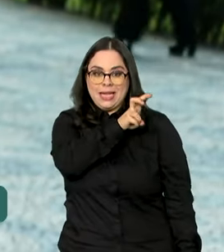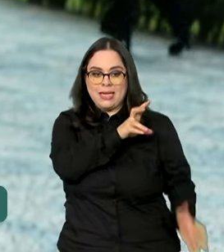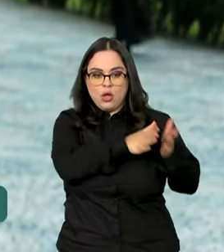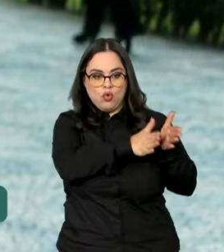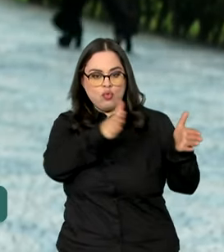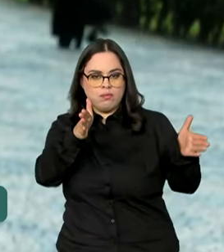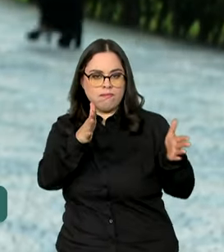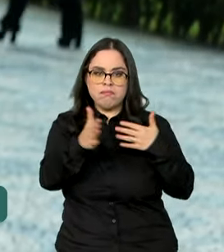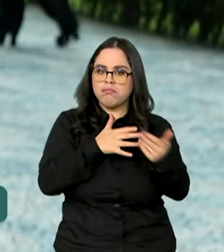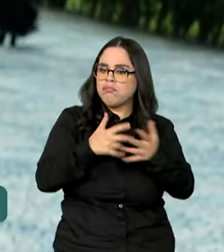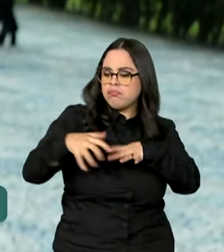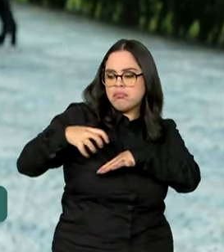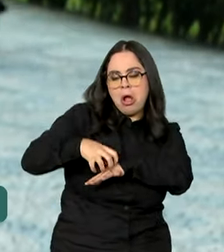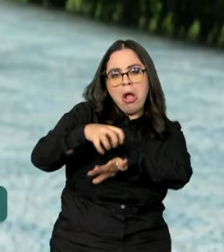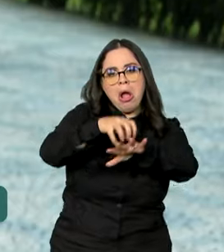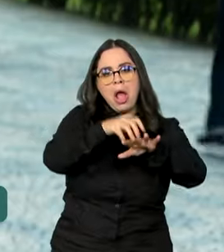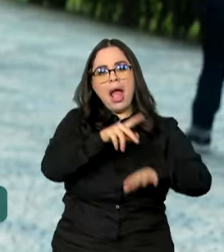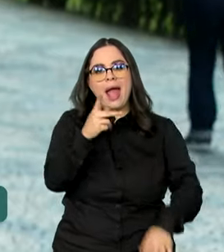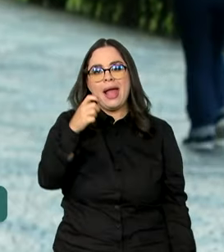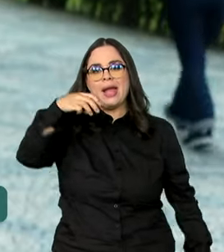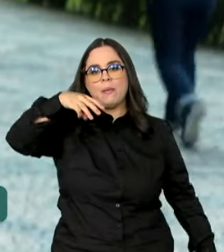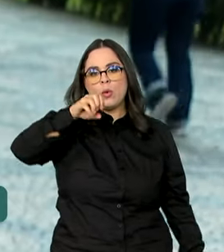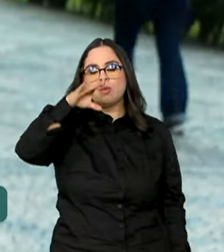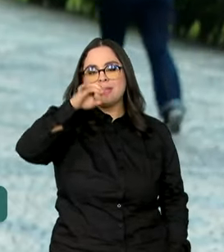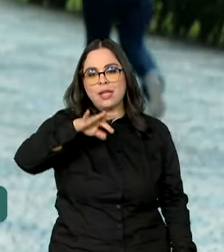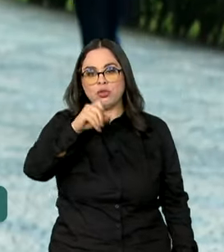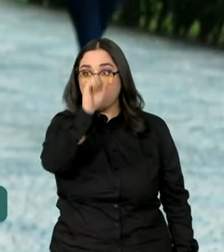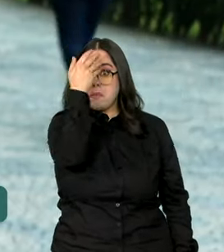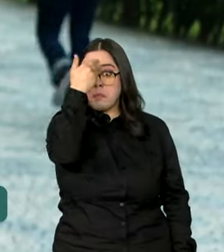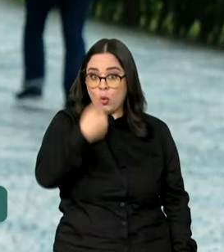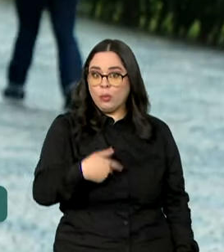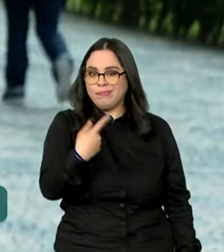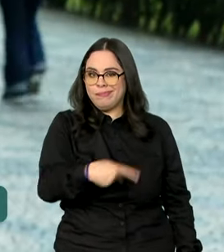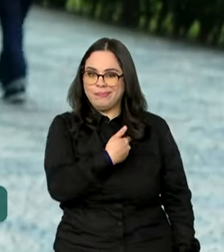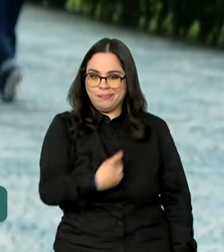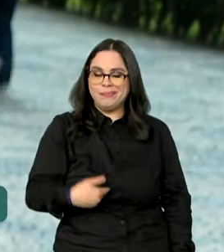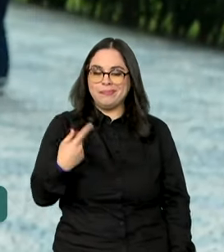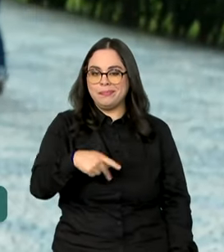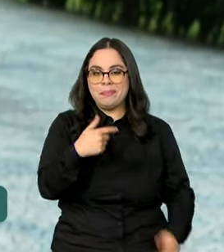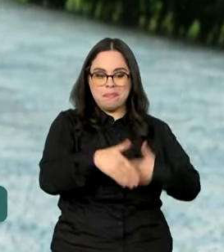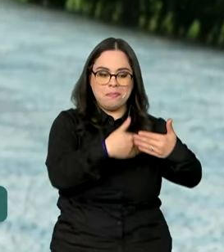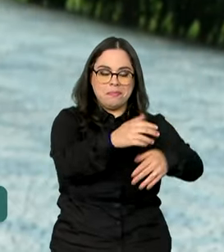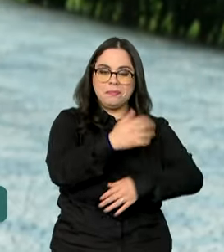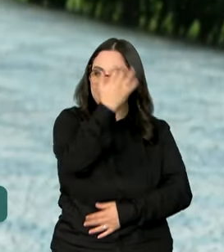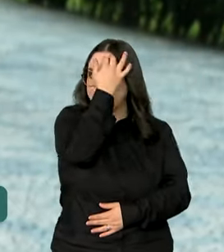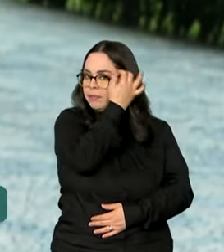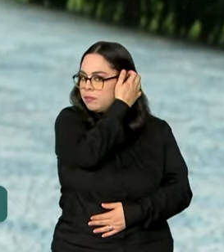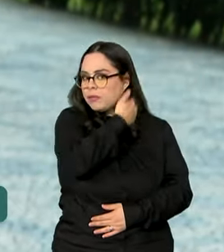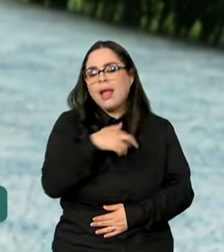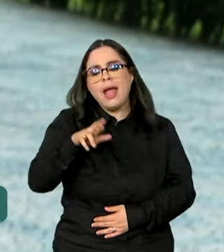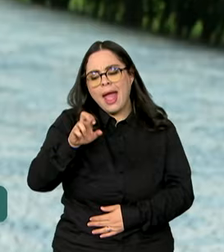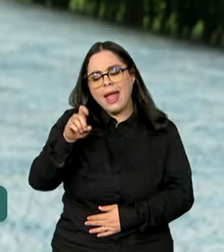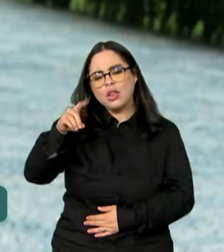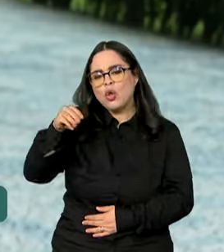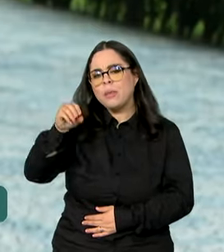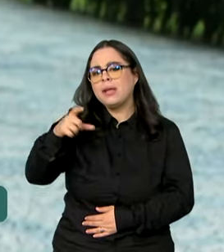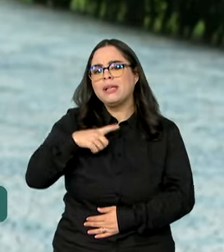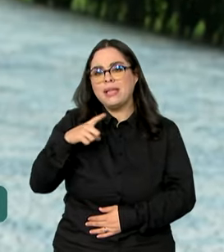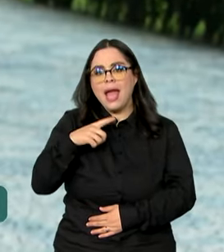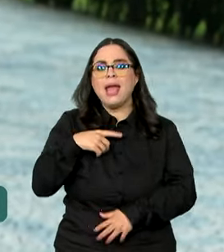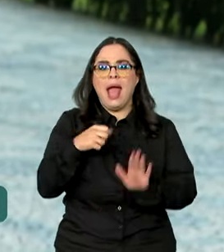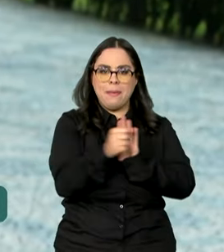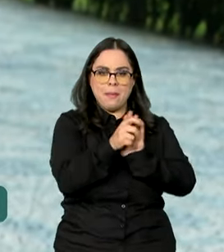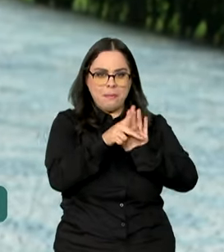em todos os hemocentros públicos do país. E para facilitar todo esse processo, o Redome desenvolveu um aplicativo que se chama